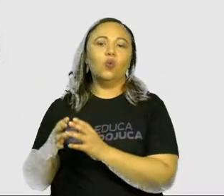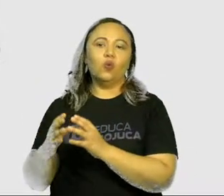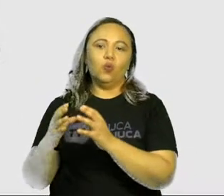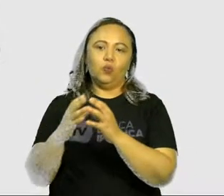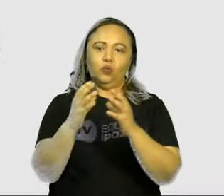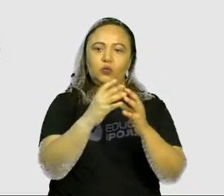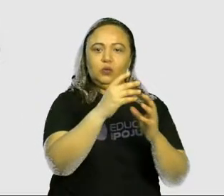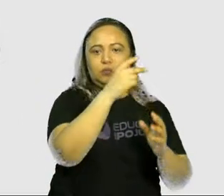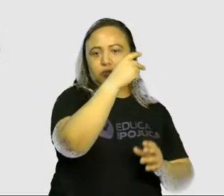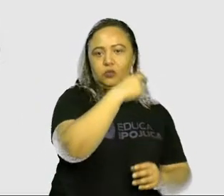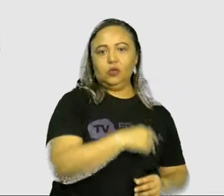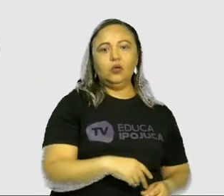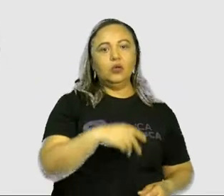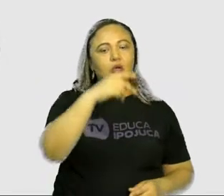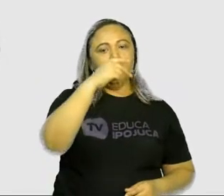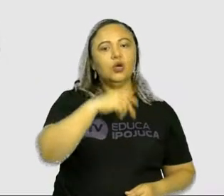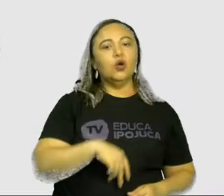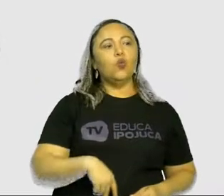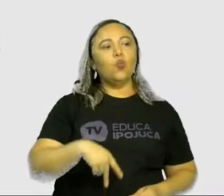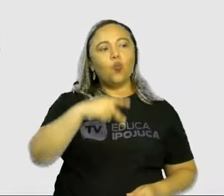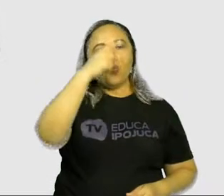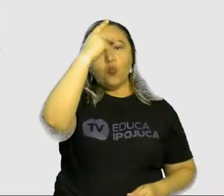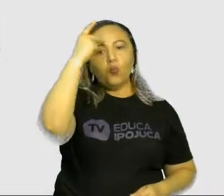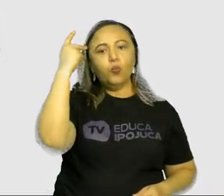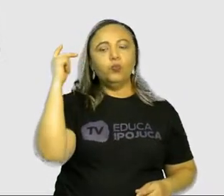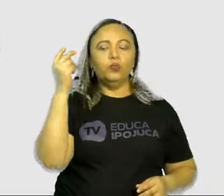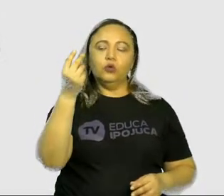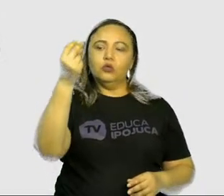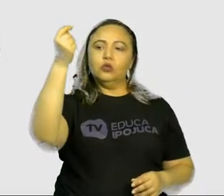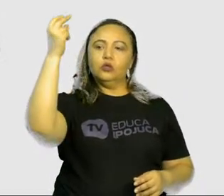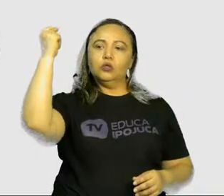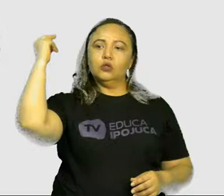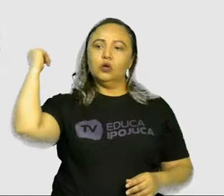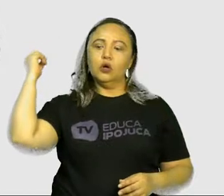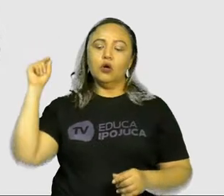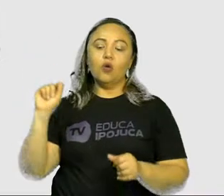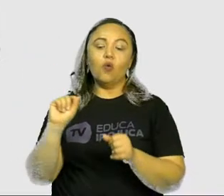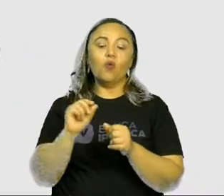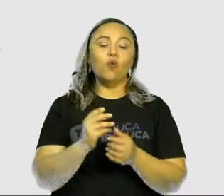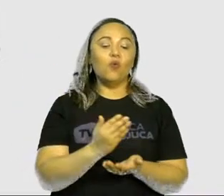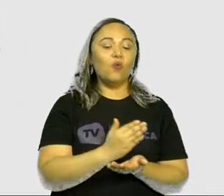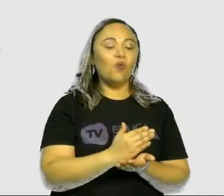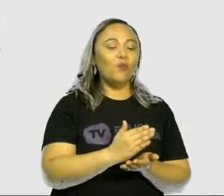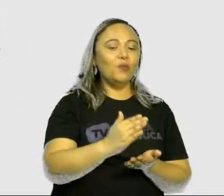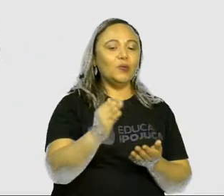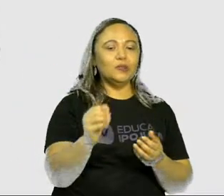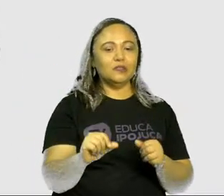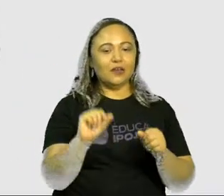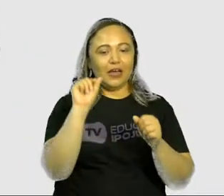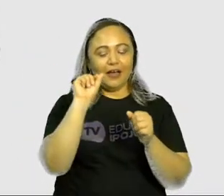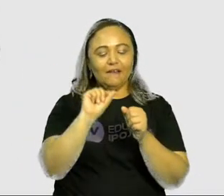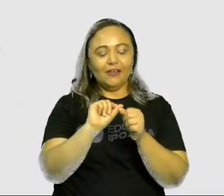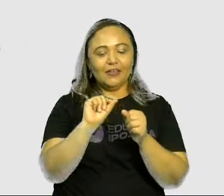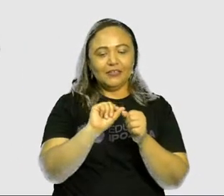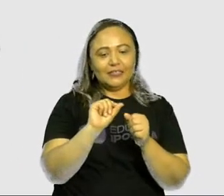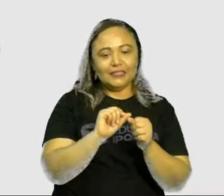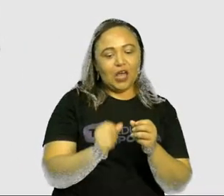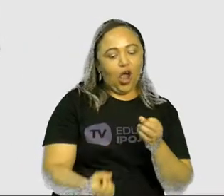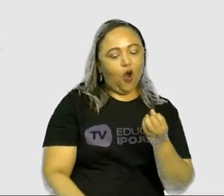ancestrais humanos começaram a captar o fogo na natureza e aprenderam a